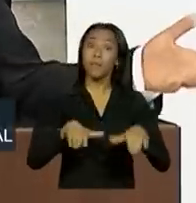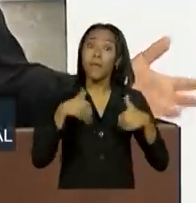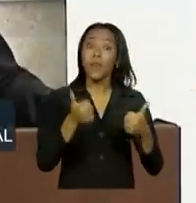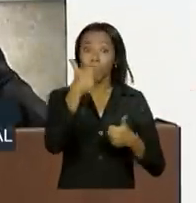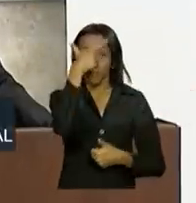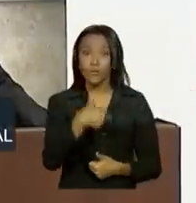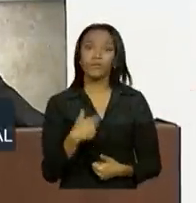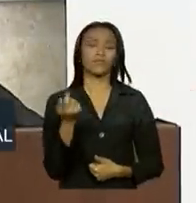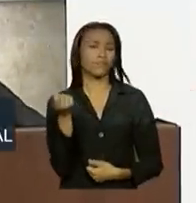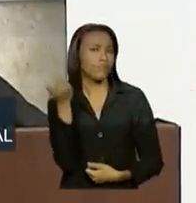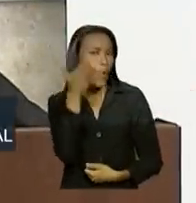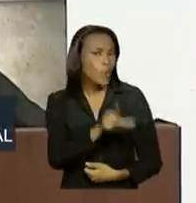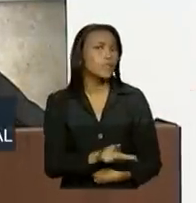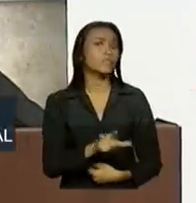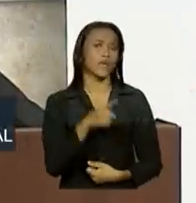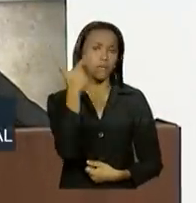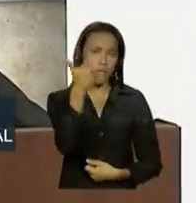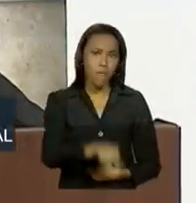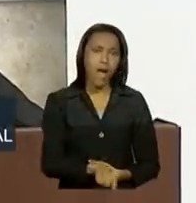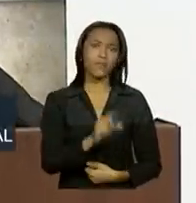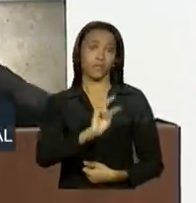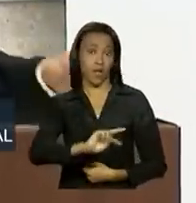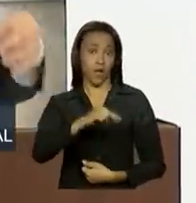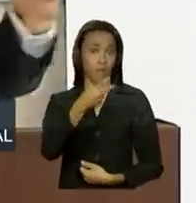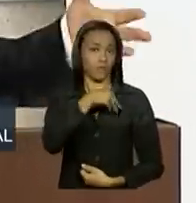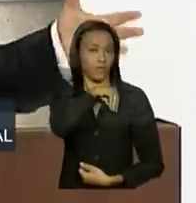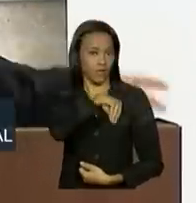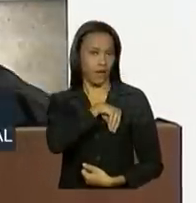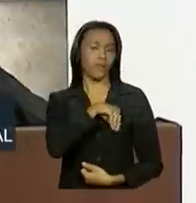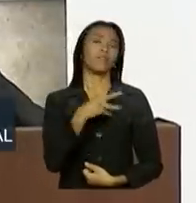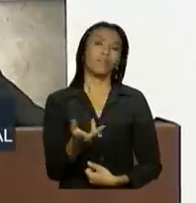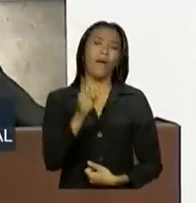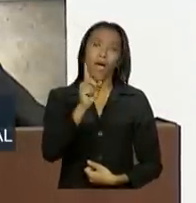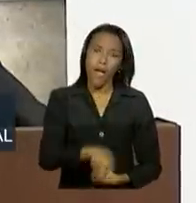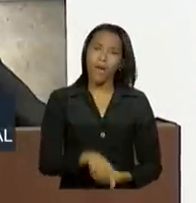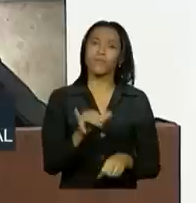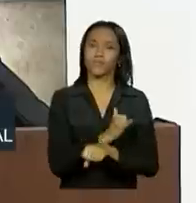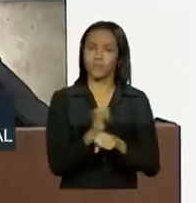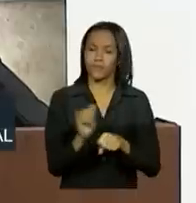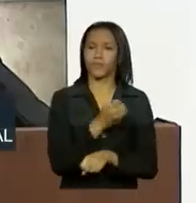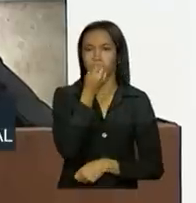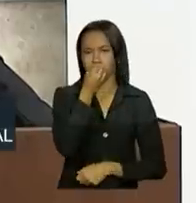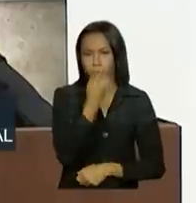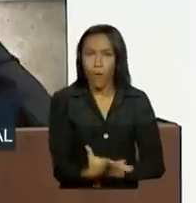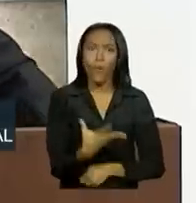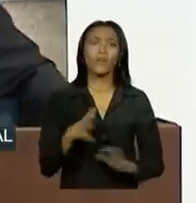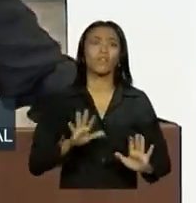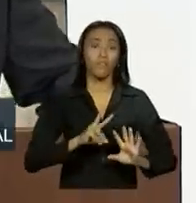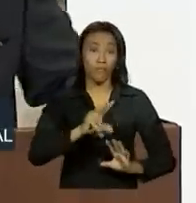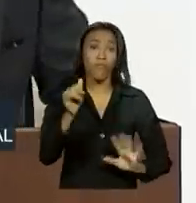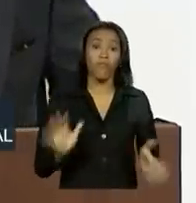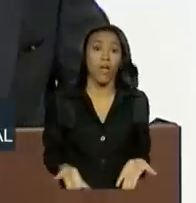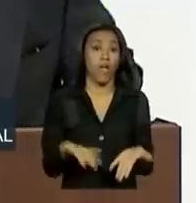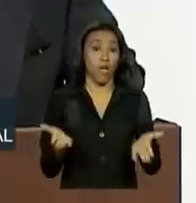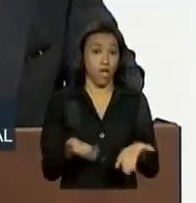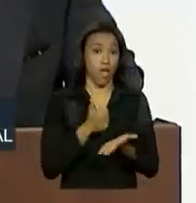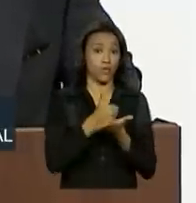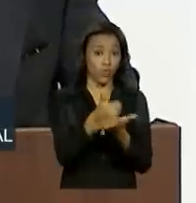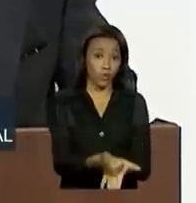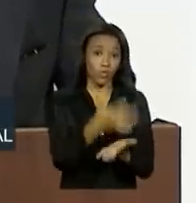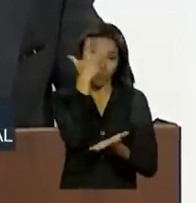trabalhadores possam ter mais aumentos de salários. Portanto, é uma medida extremamente benéfica para os